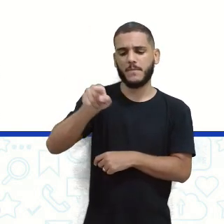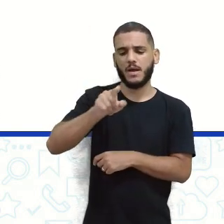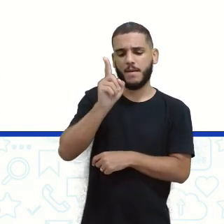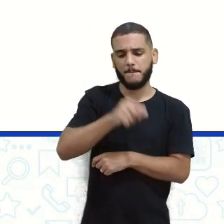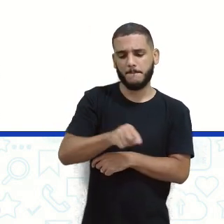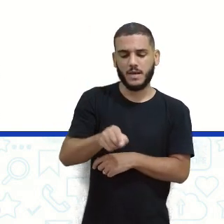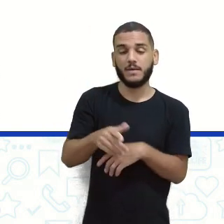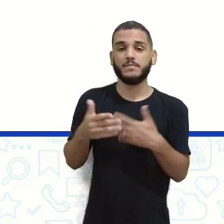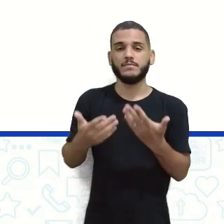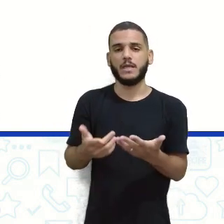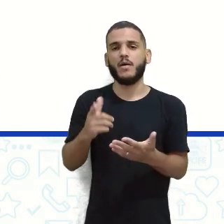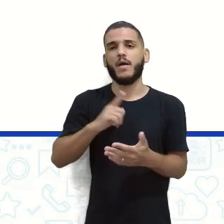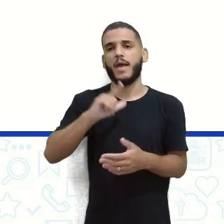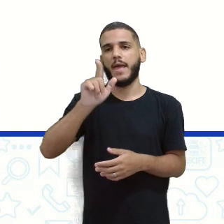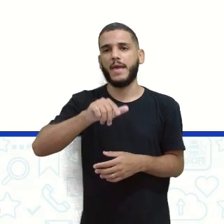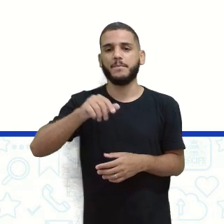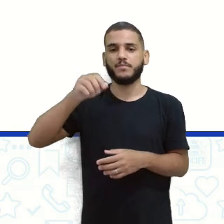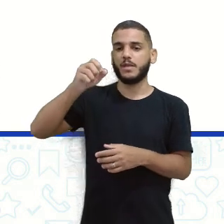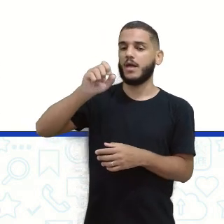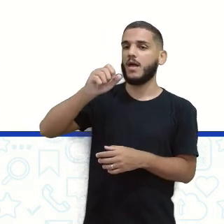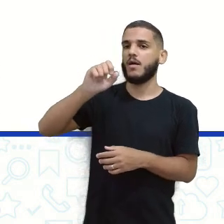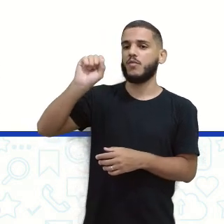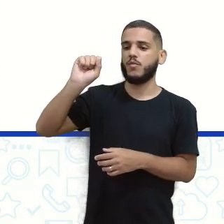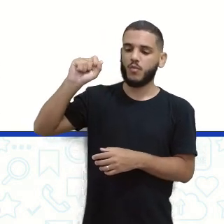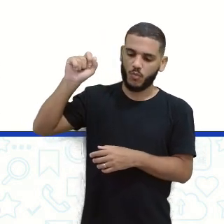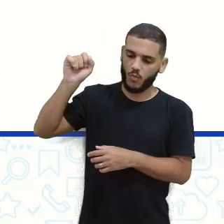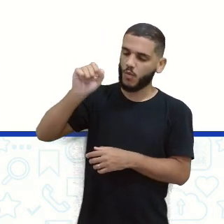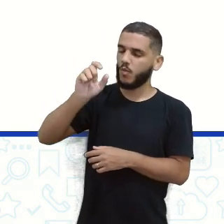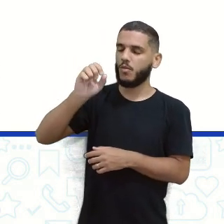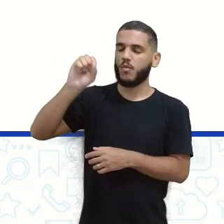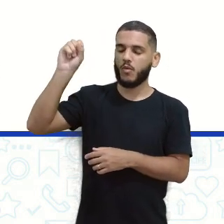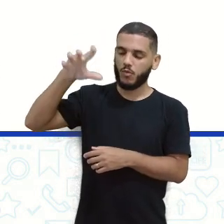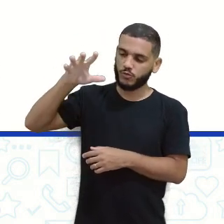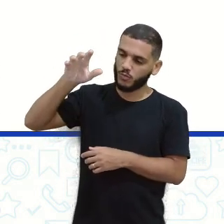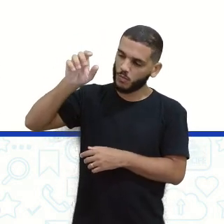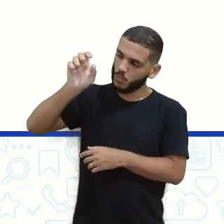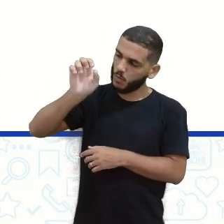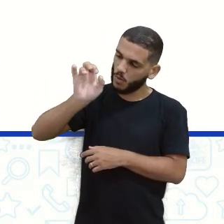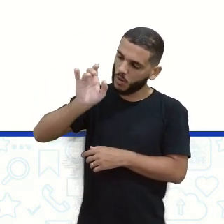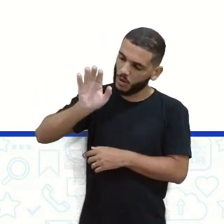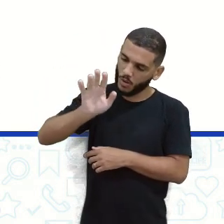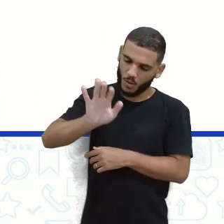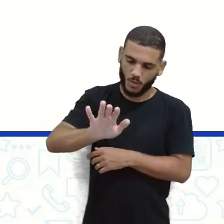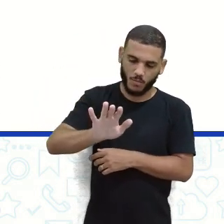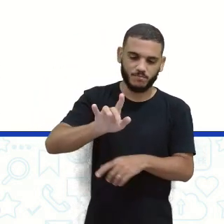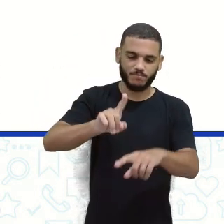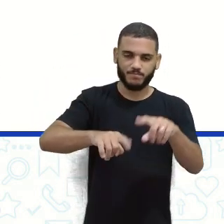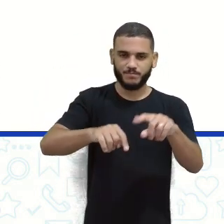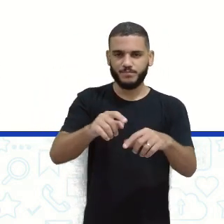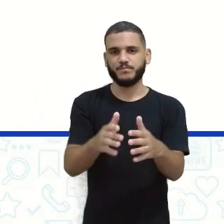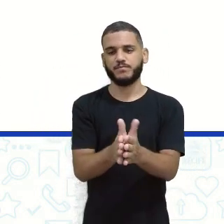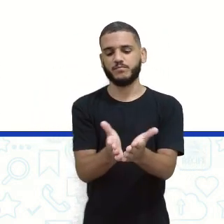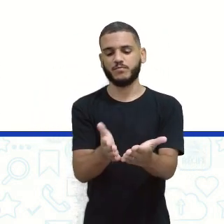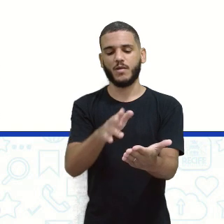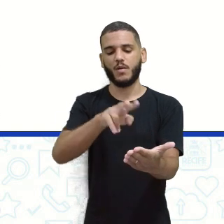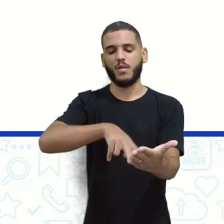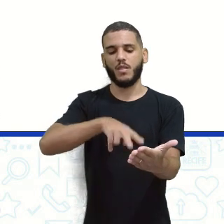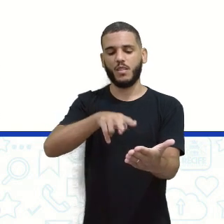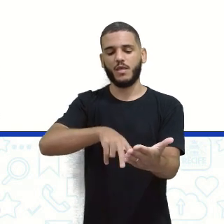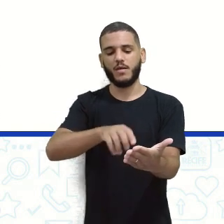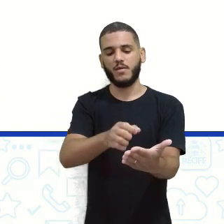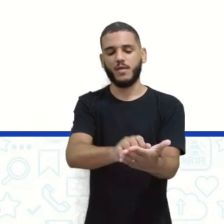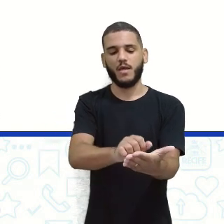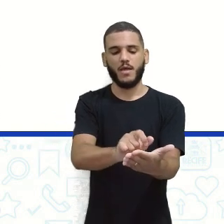chegando no objeto que ela está segurando, que é o livro, e retornando aí para os